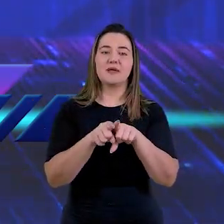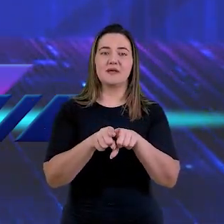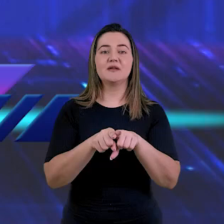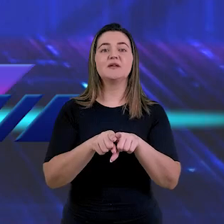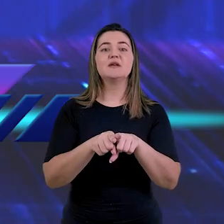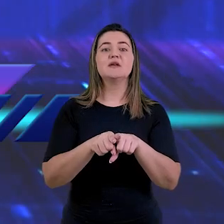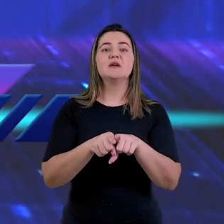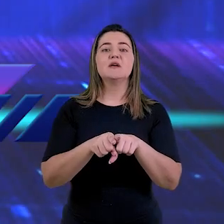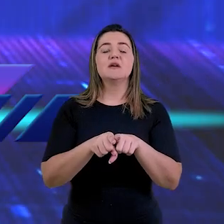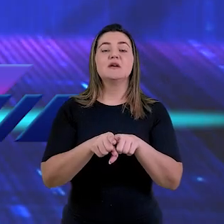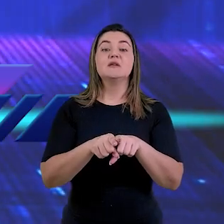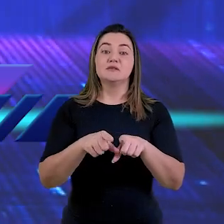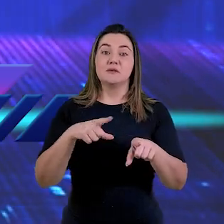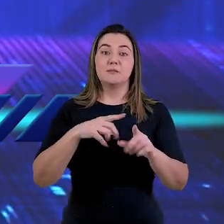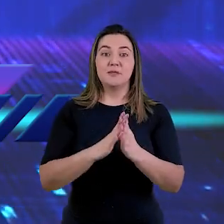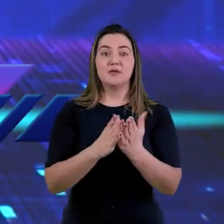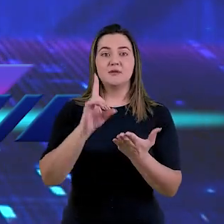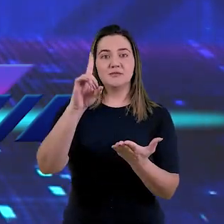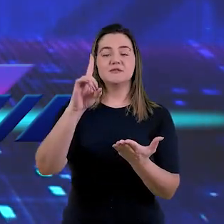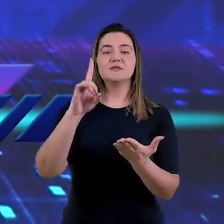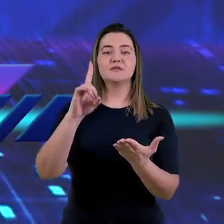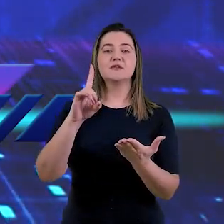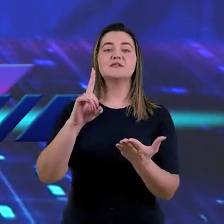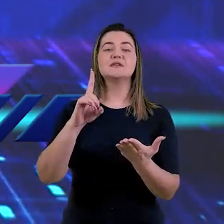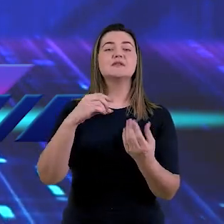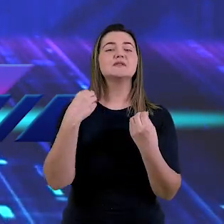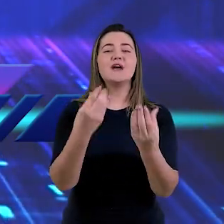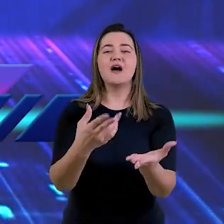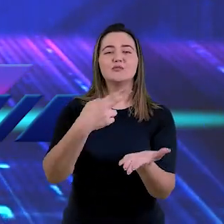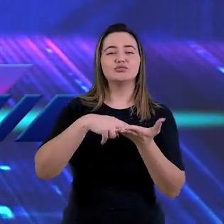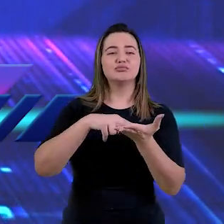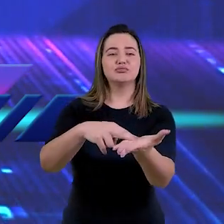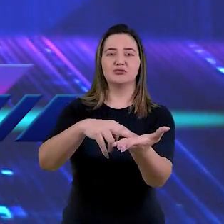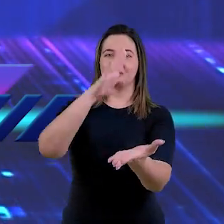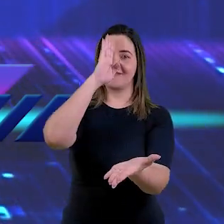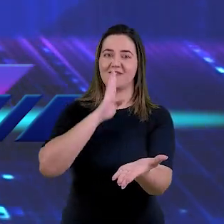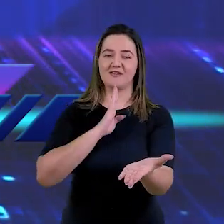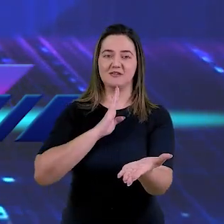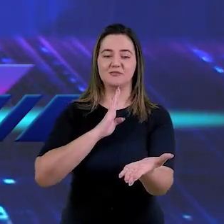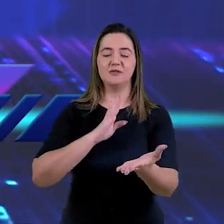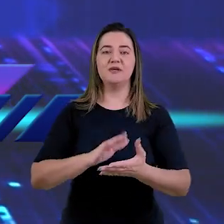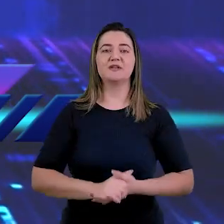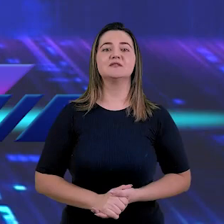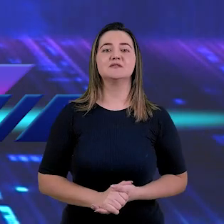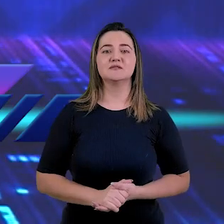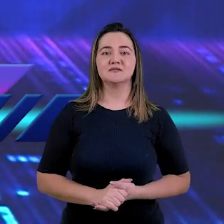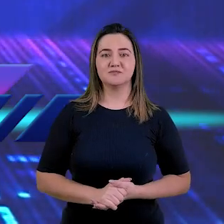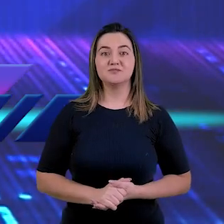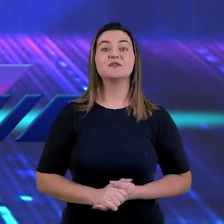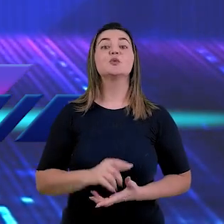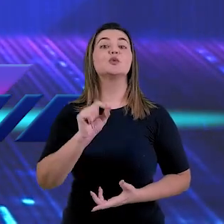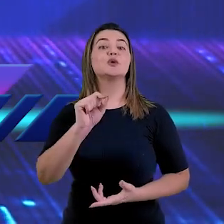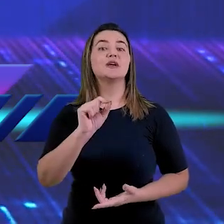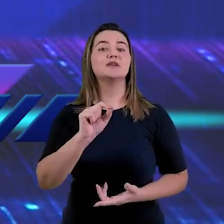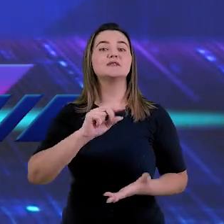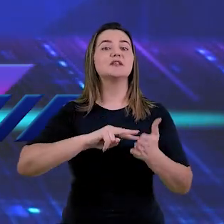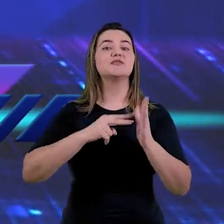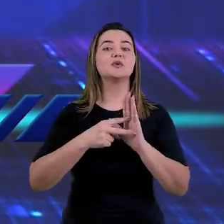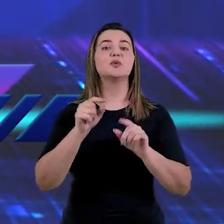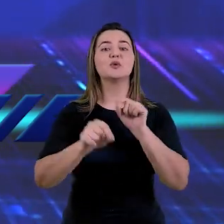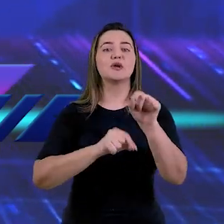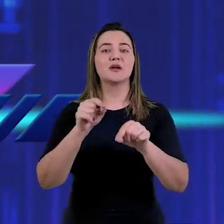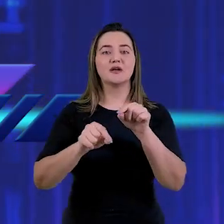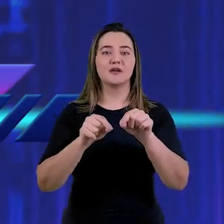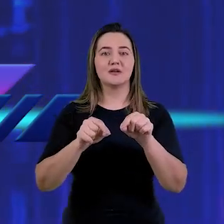da escola bíblica da Novo Tempo recebem gratuitamente esse estudo. Agora, o que você deve fazer para receber esse estudo aqui?